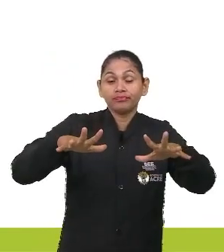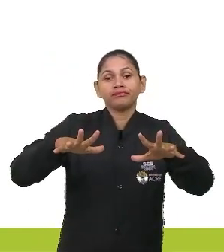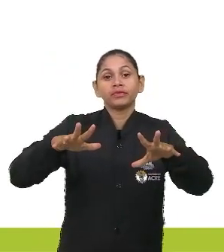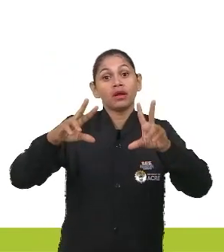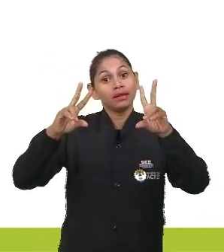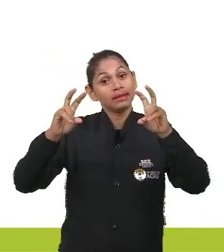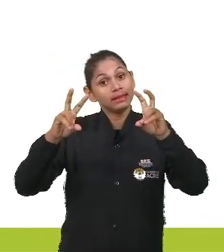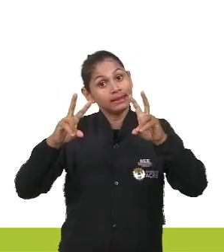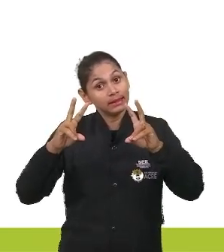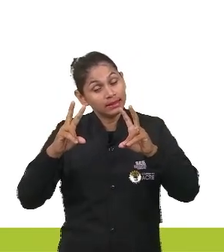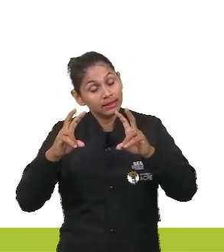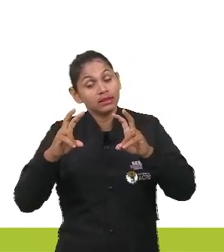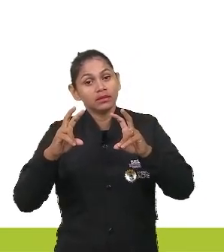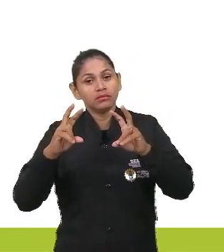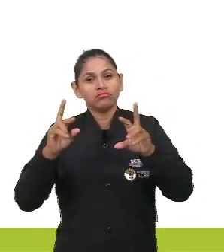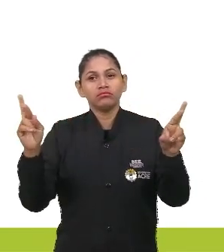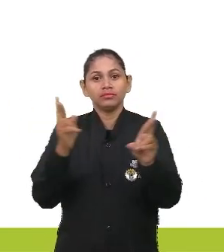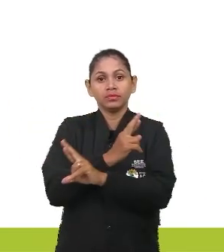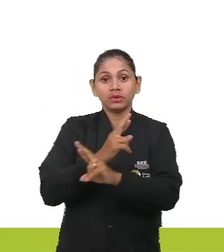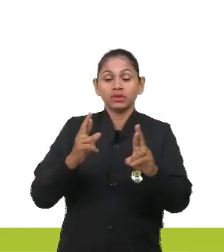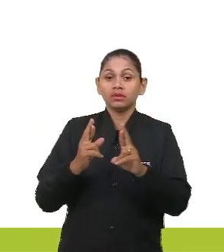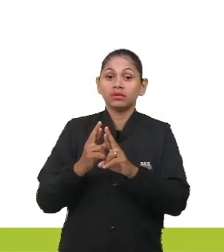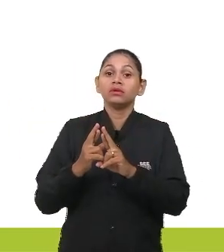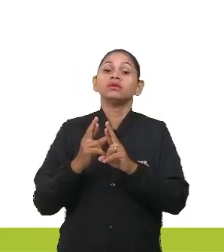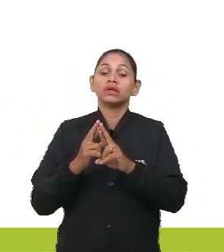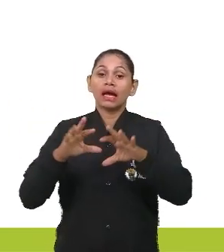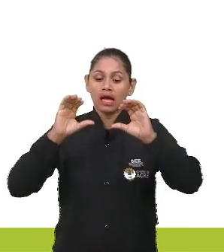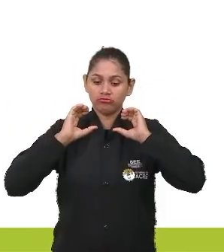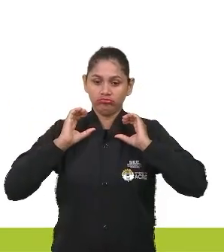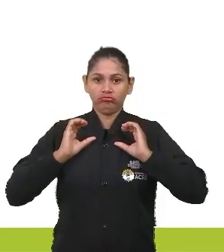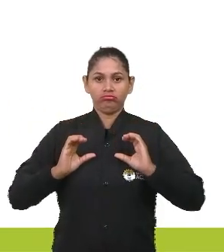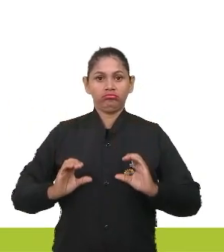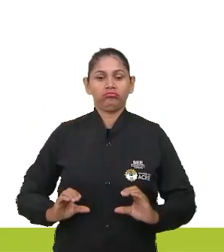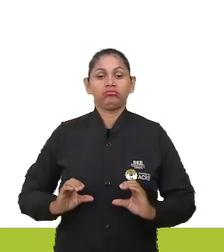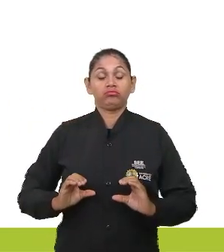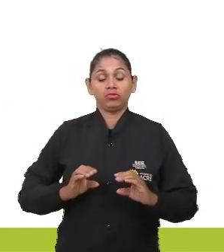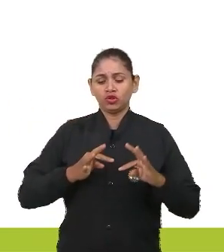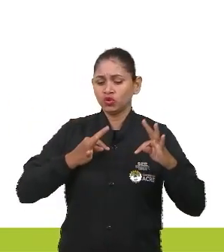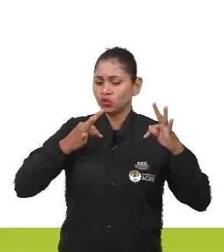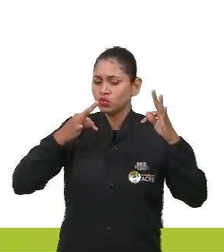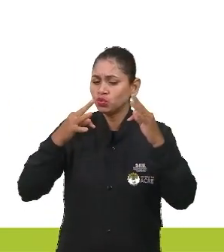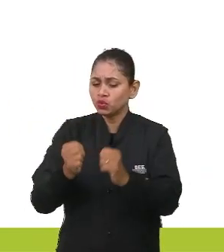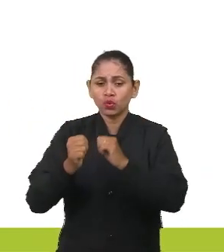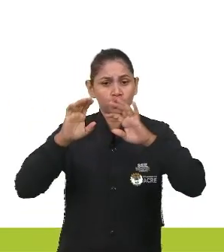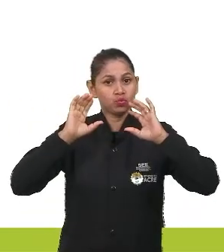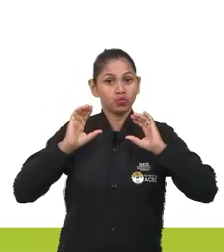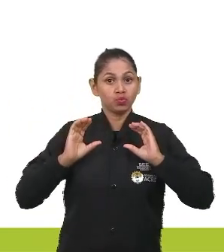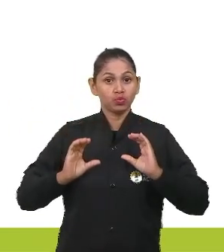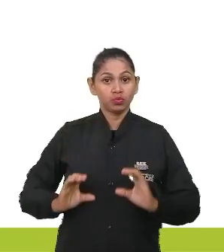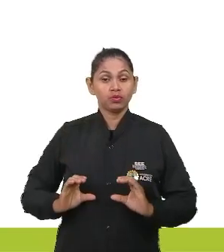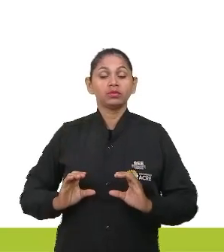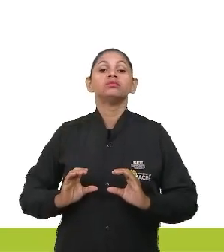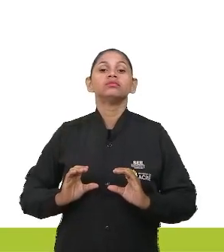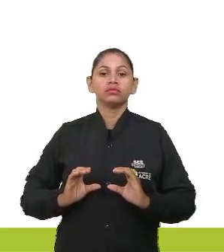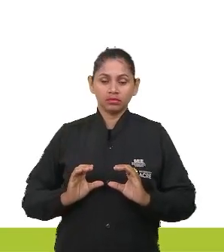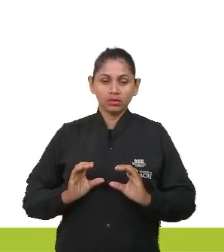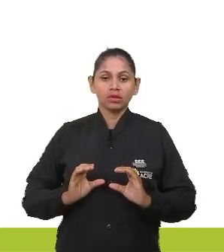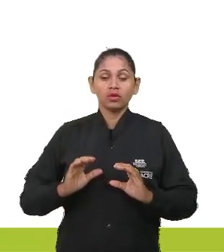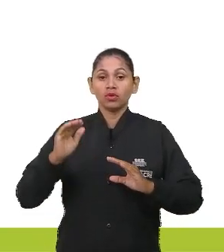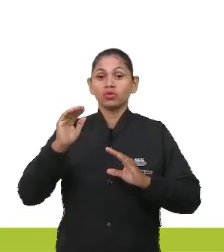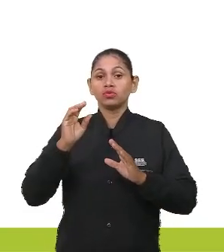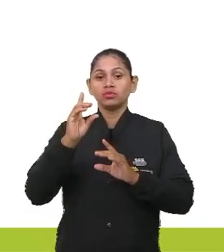ao exercício da cidadania, que é quando todos os cidadãos usufruem dos